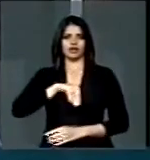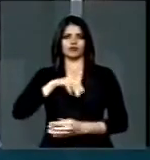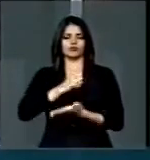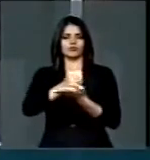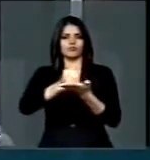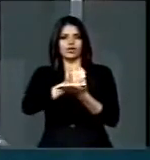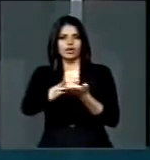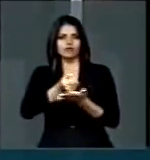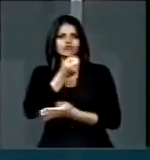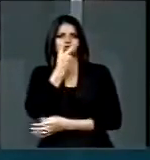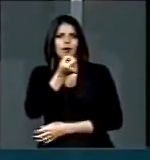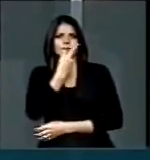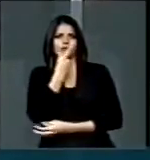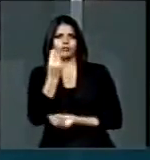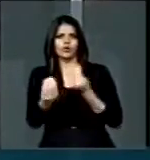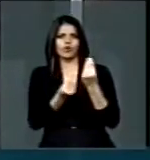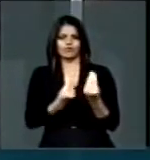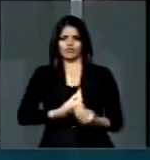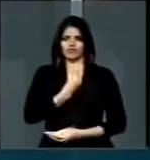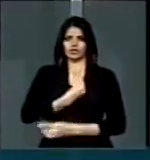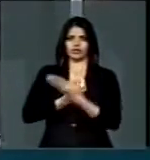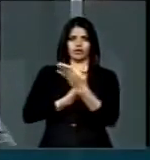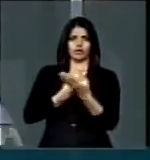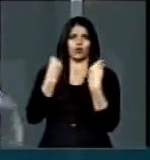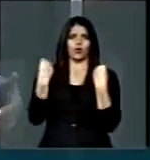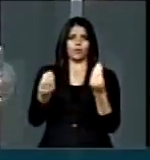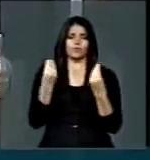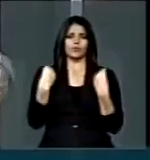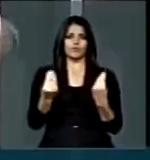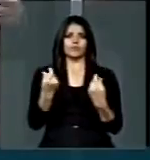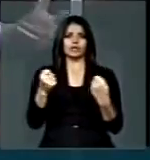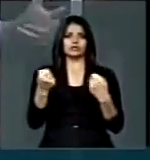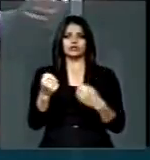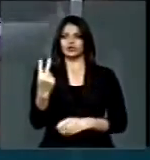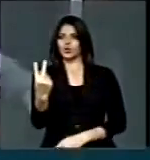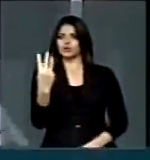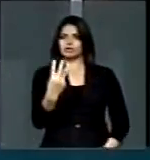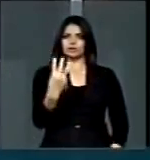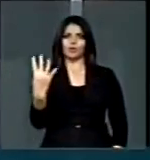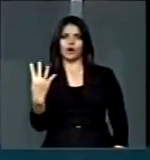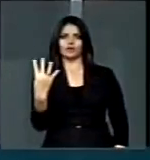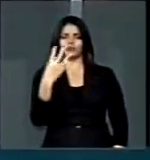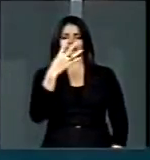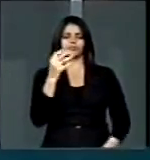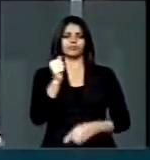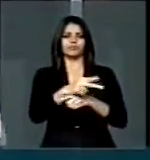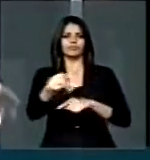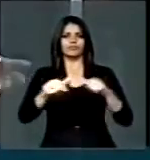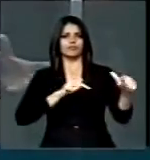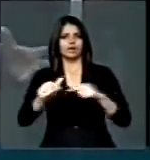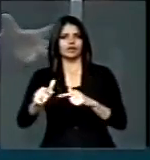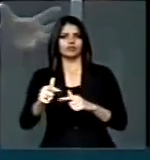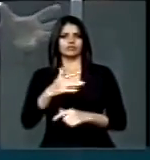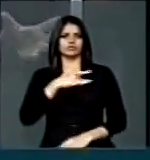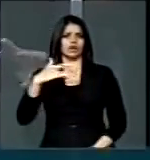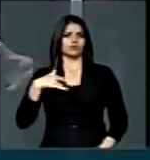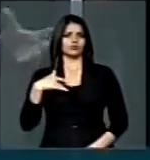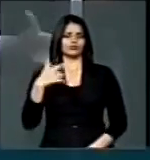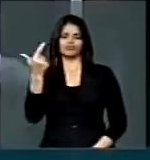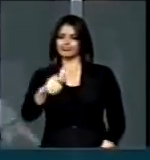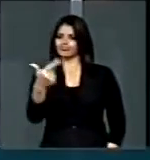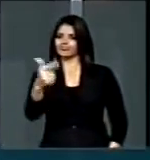medicamentos. E como é que ela vai sobreviver? Precisa ter dois, três, quatro empregos sem saúde